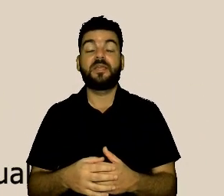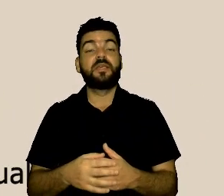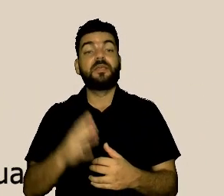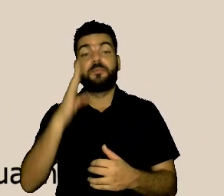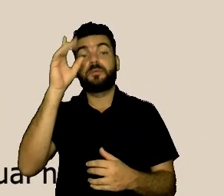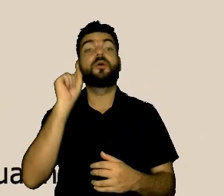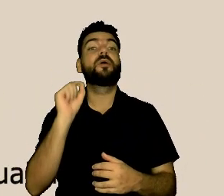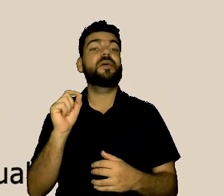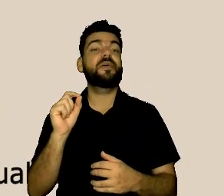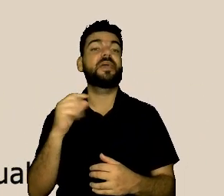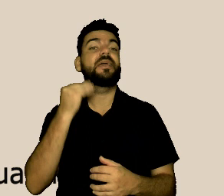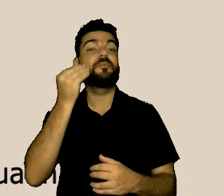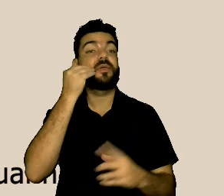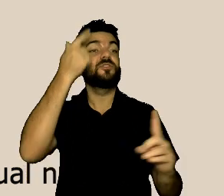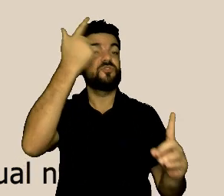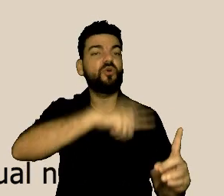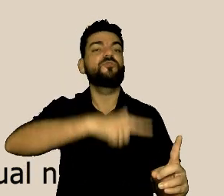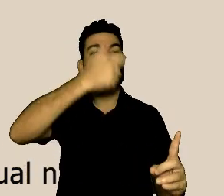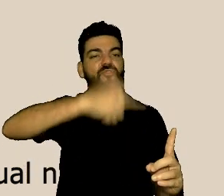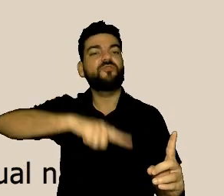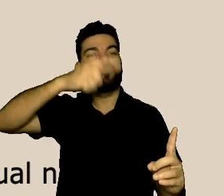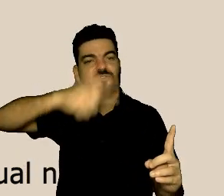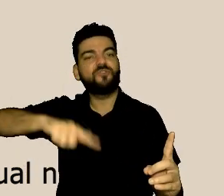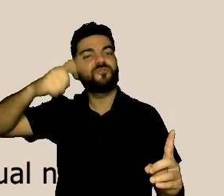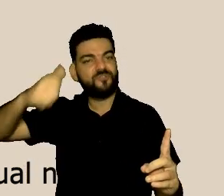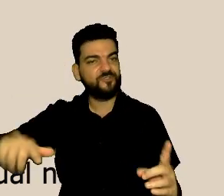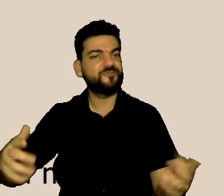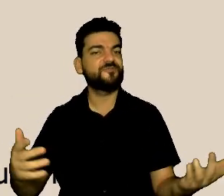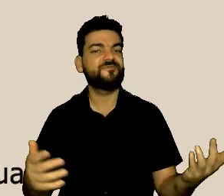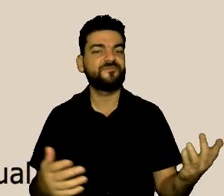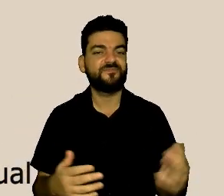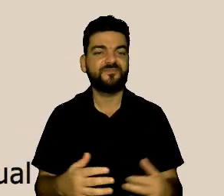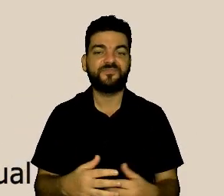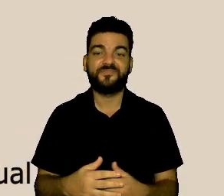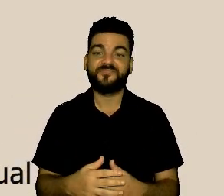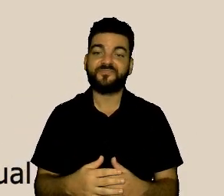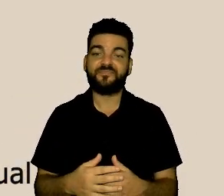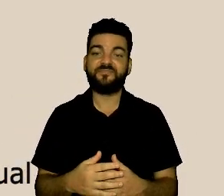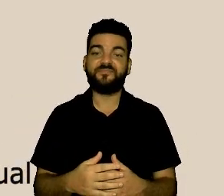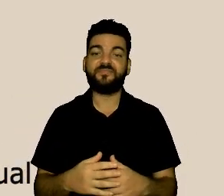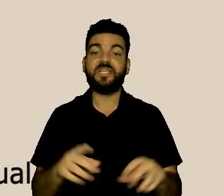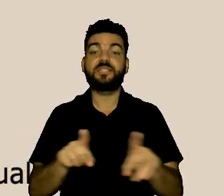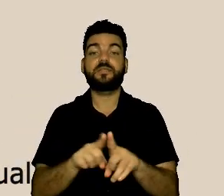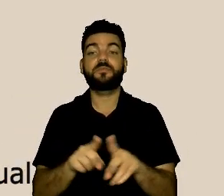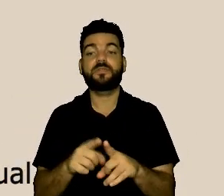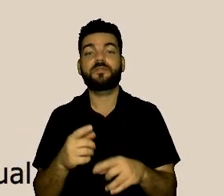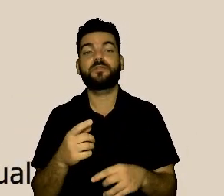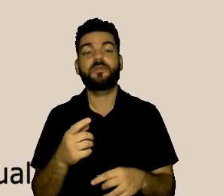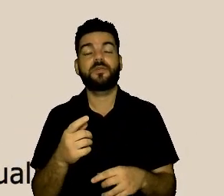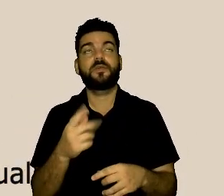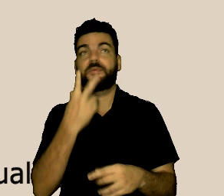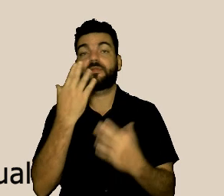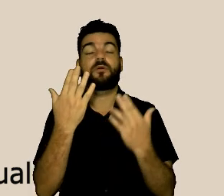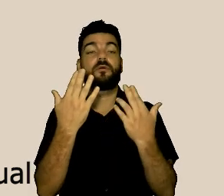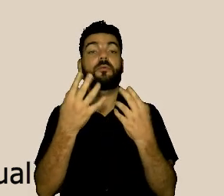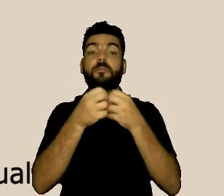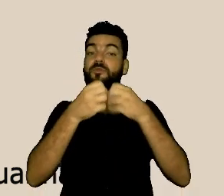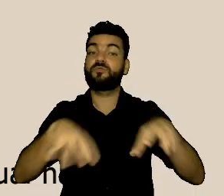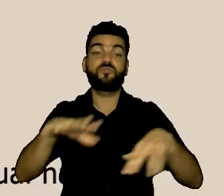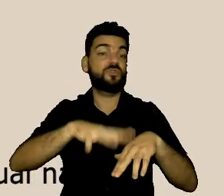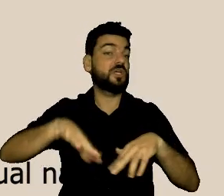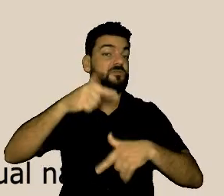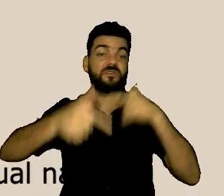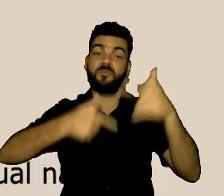por um dano ao ambiente laboral. Muitas vezes daquela pessoa e do próprio